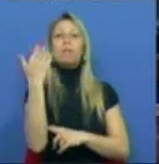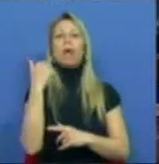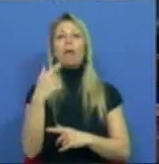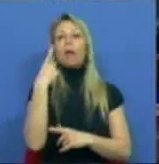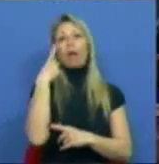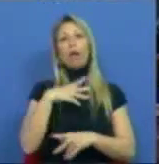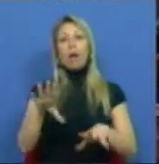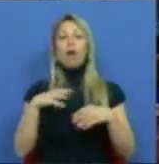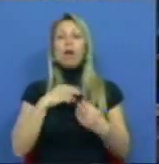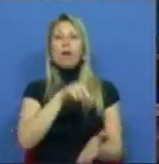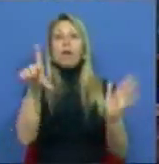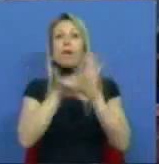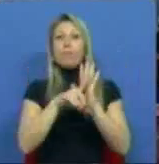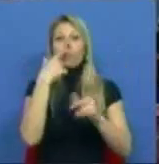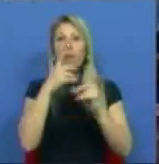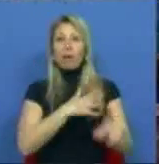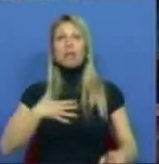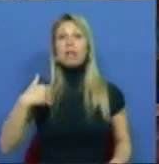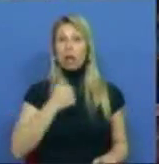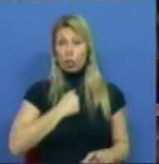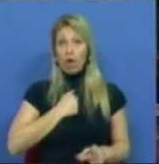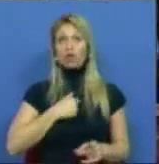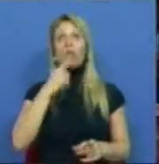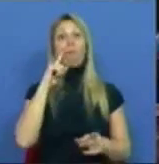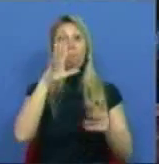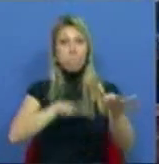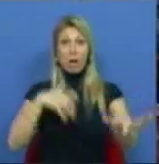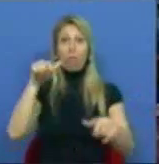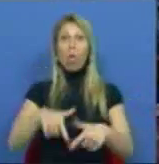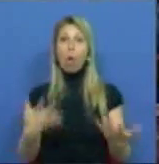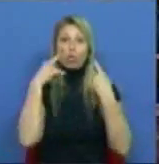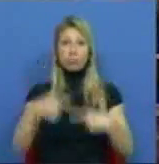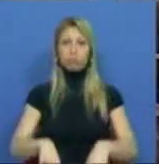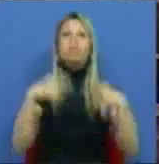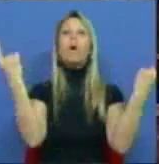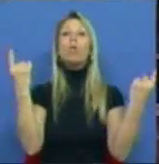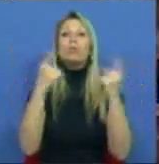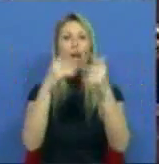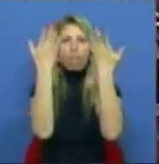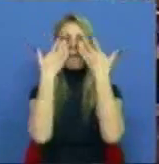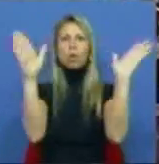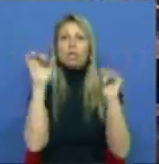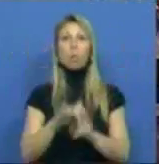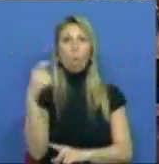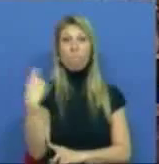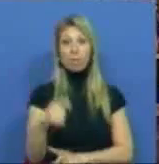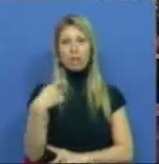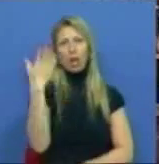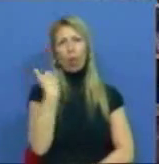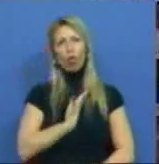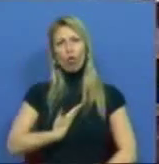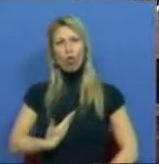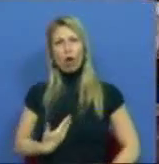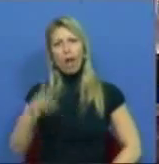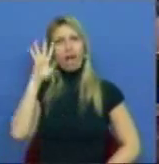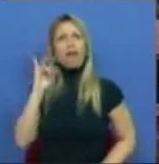transsexuais. O Parlamento dá hoje uma lição de democracia a um Presidente conservador que em má hora utilizou os